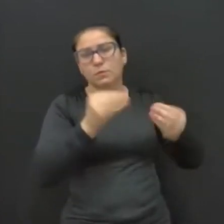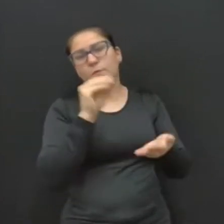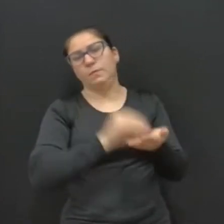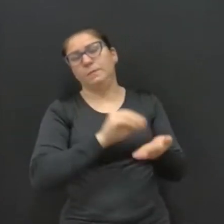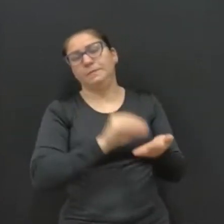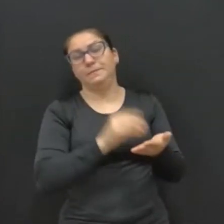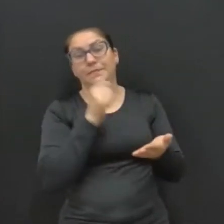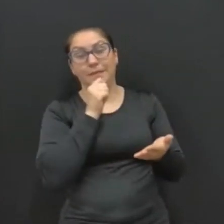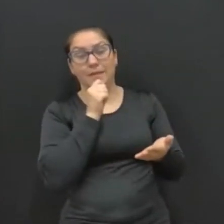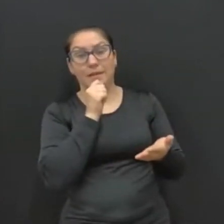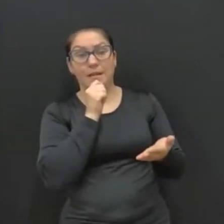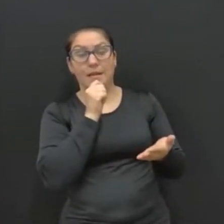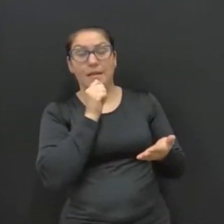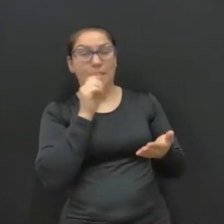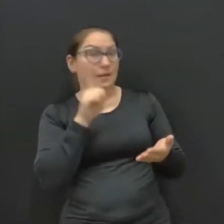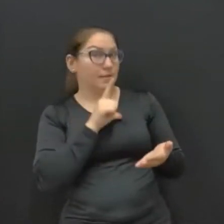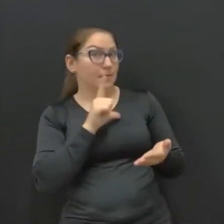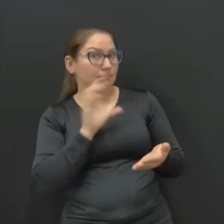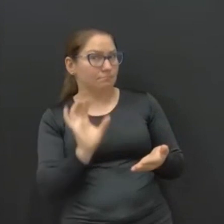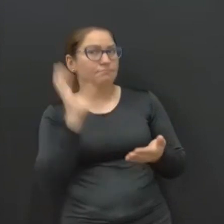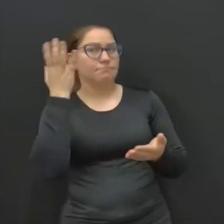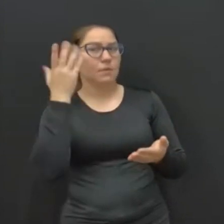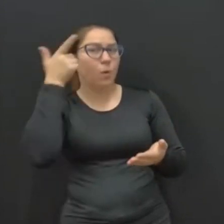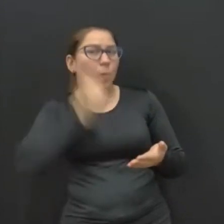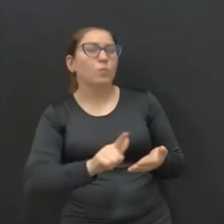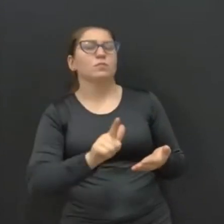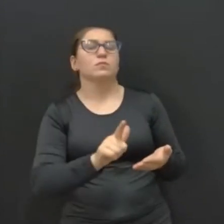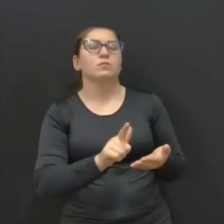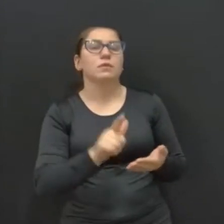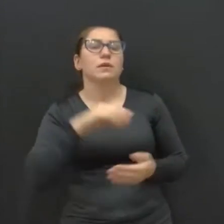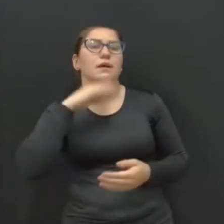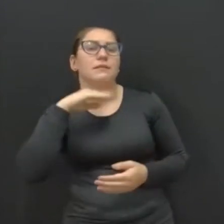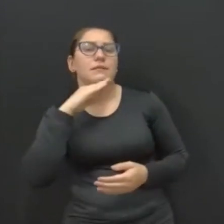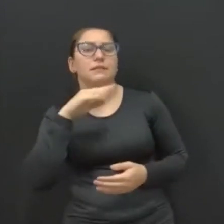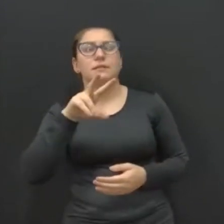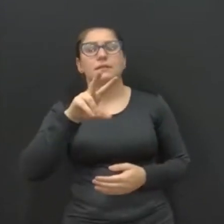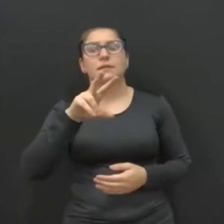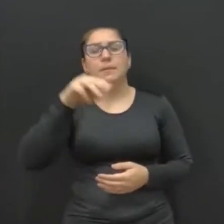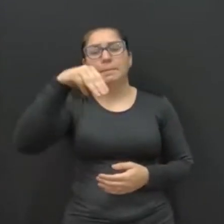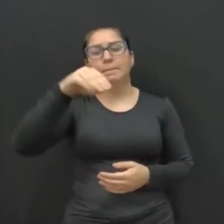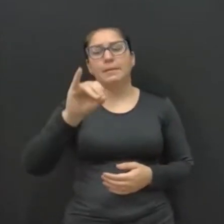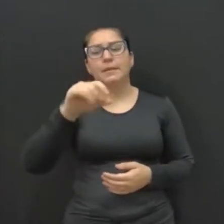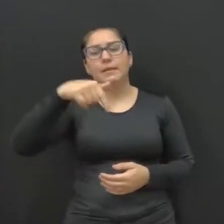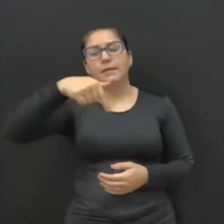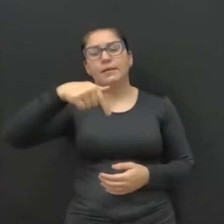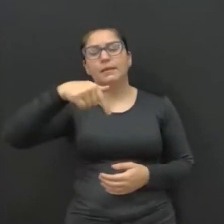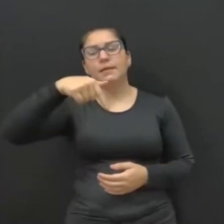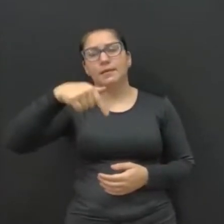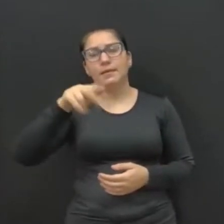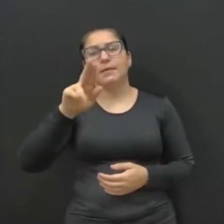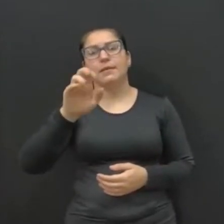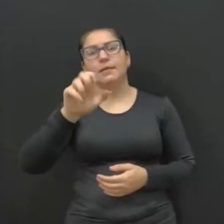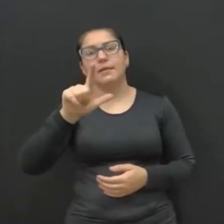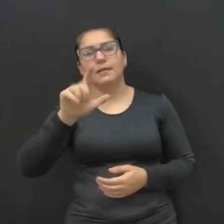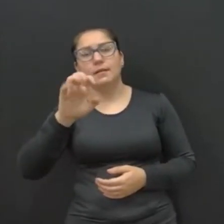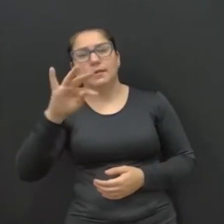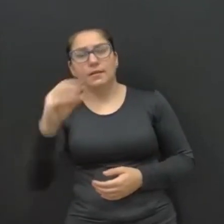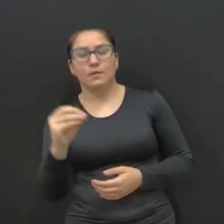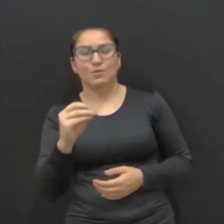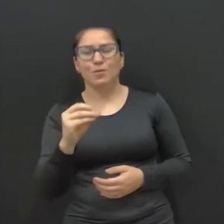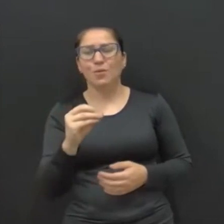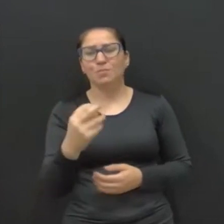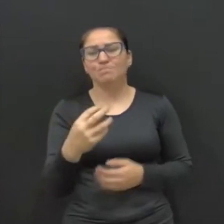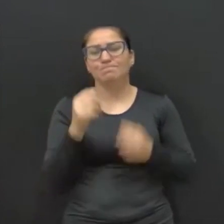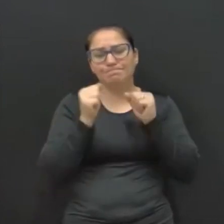mas que houve a vitória dos Tomi Queleto lá em Assis e há ainda uma série de impossibilidades